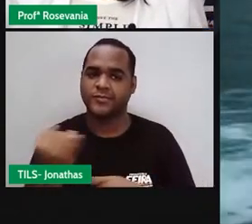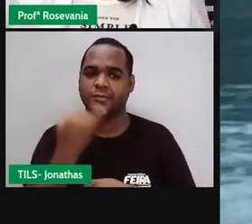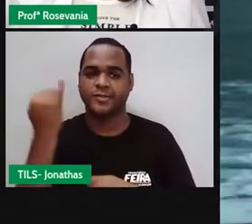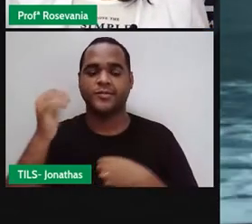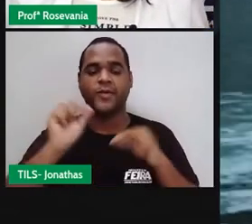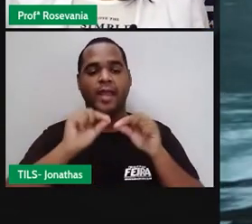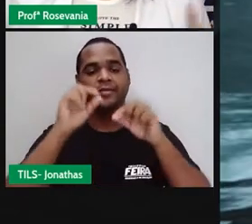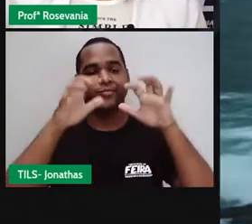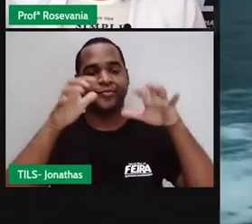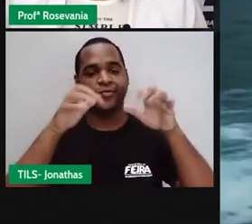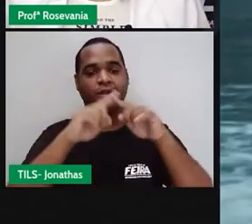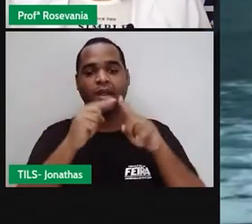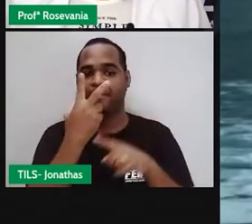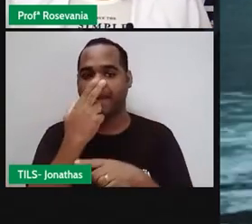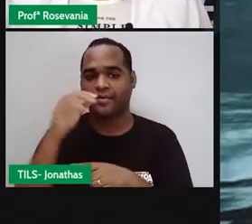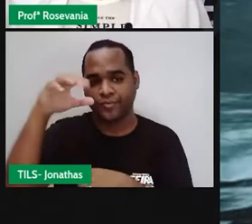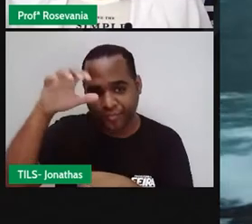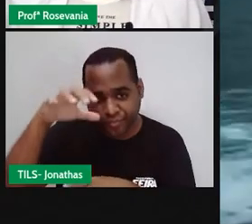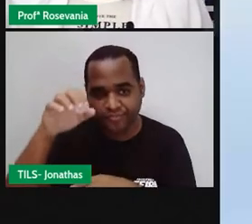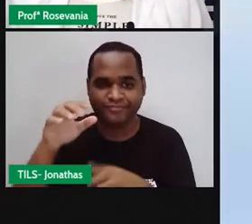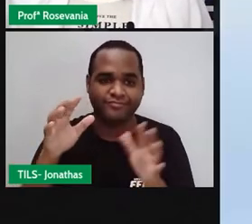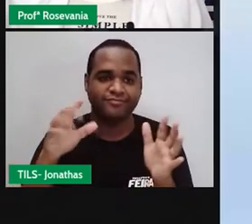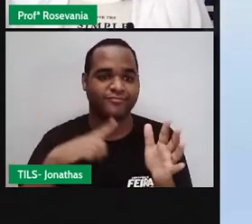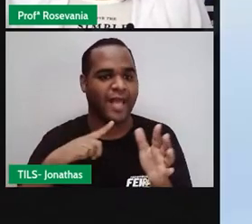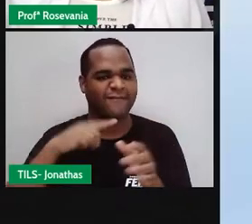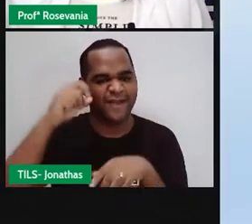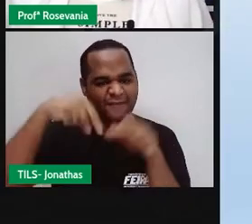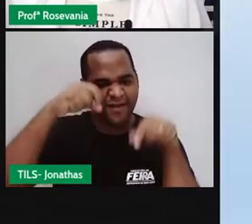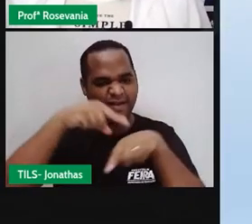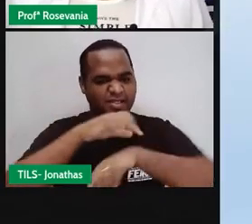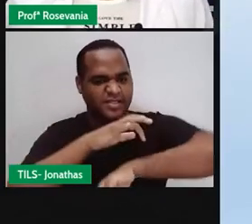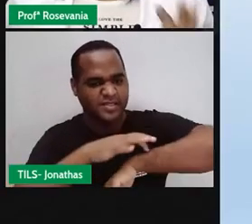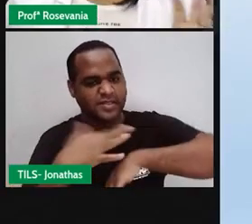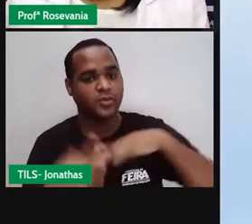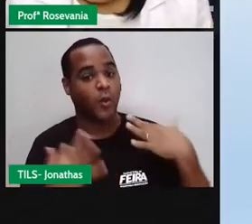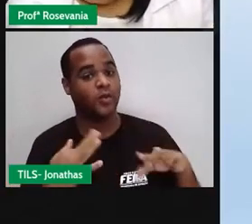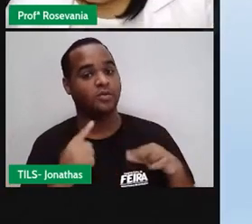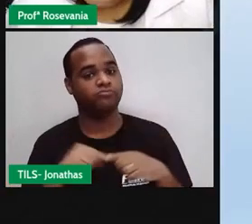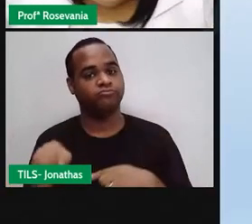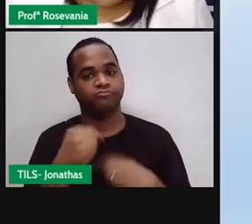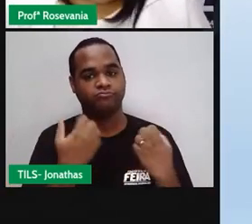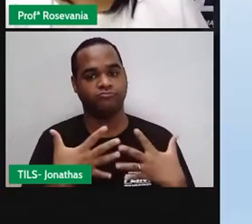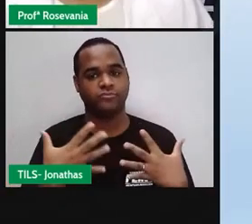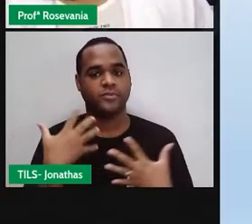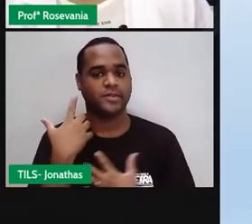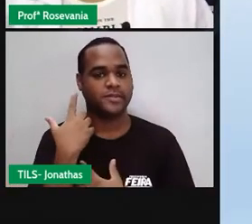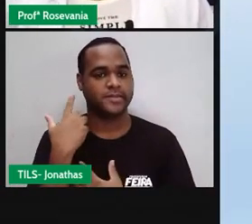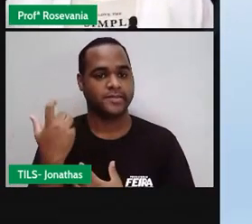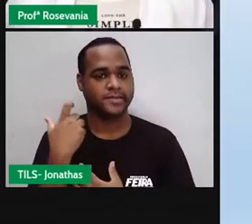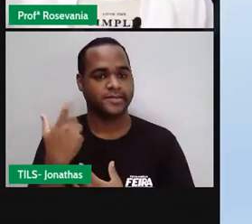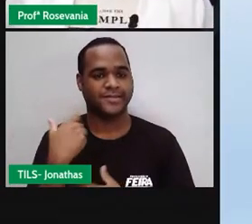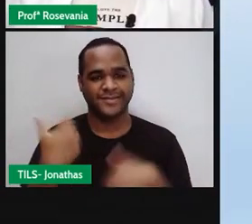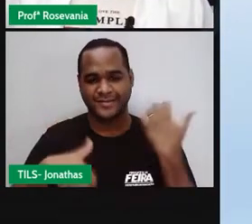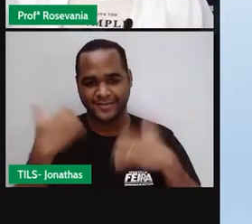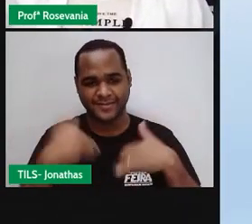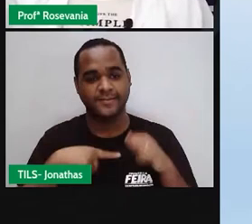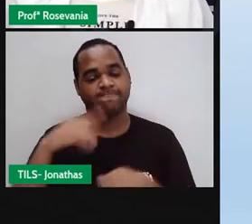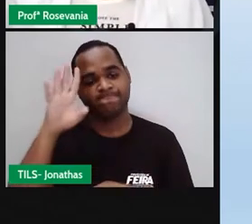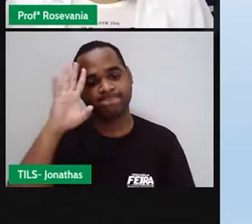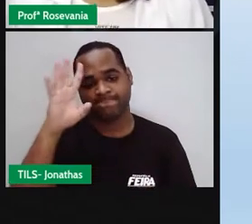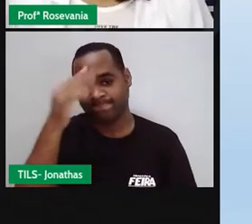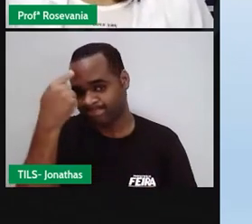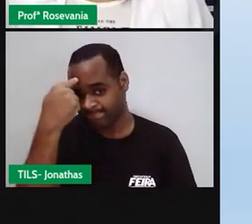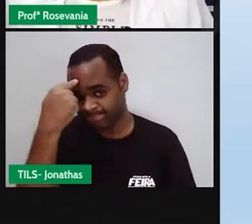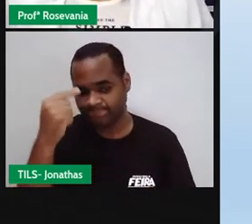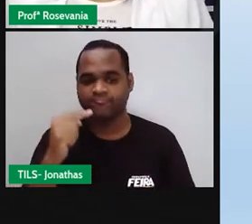porque você pode estar tomando um banho de chuva ácida, né. Mas bora lá. Assim, queria alarmar muito, mas você já vai pensando nessa ideia, né, da